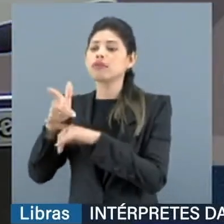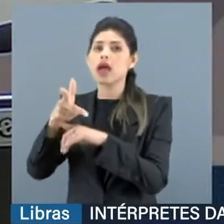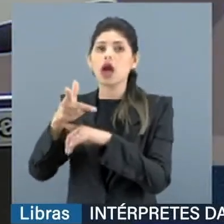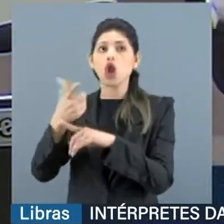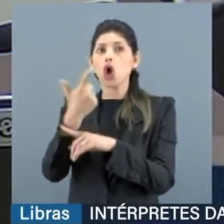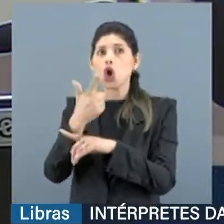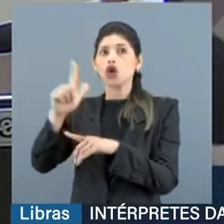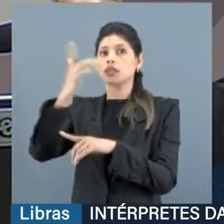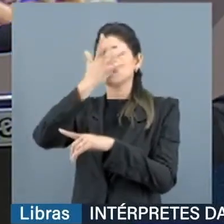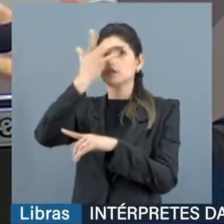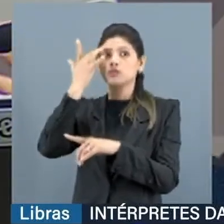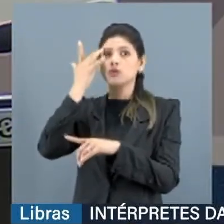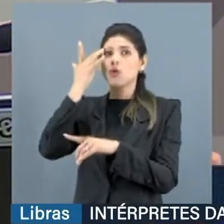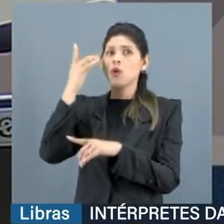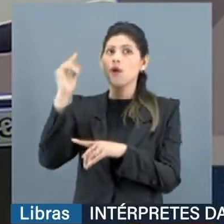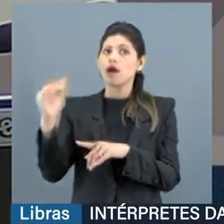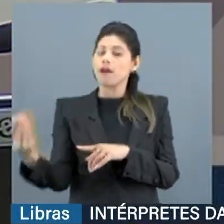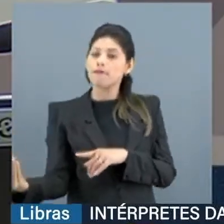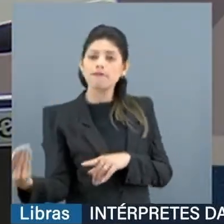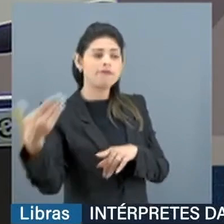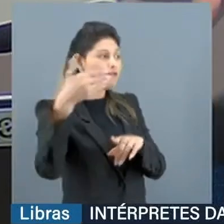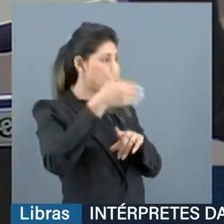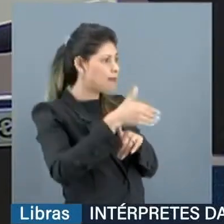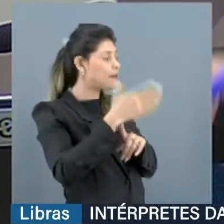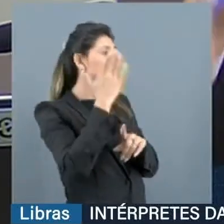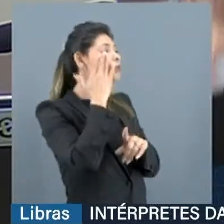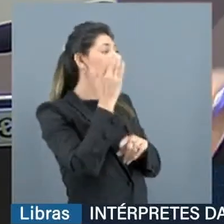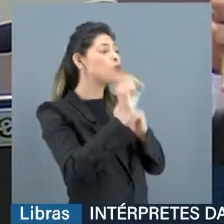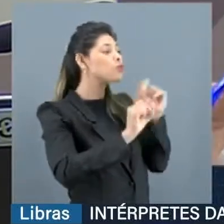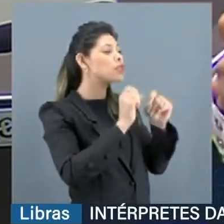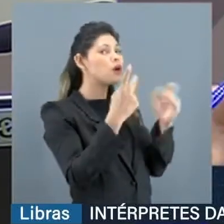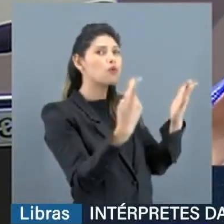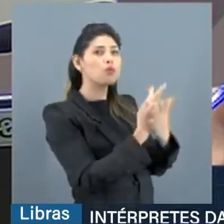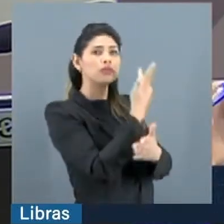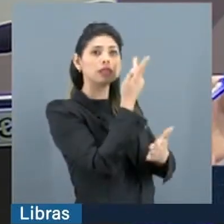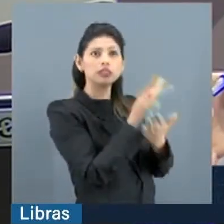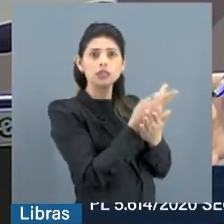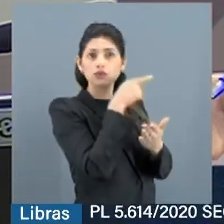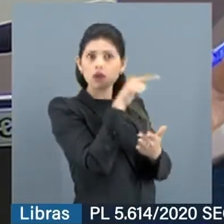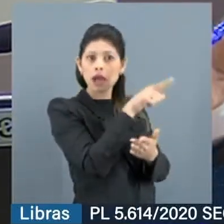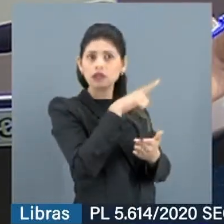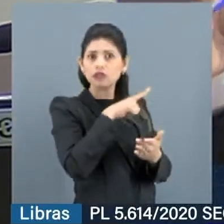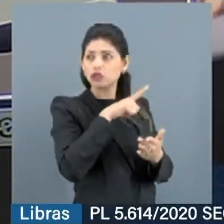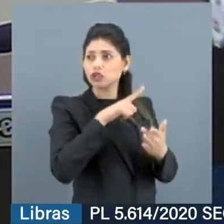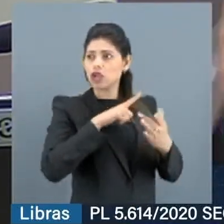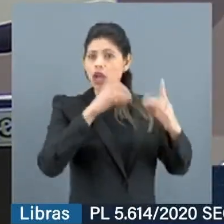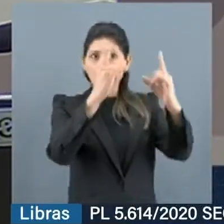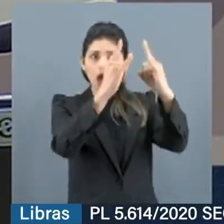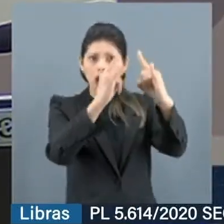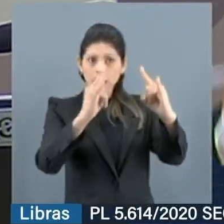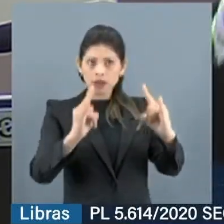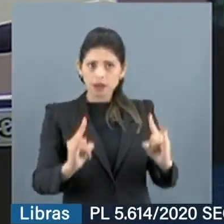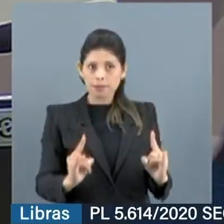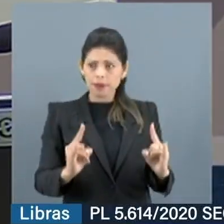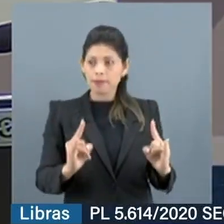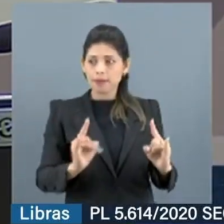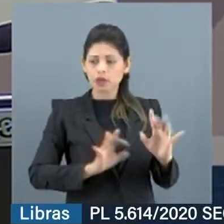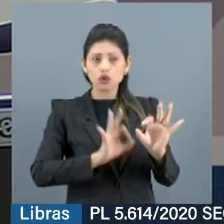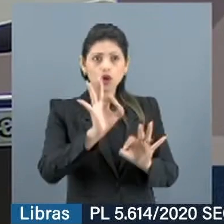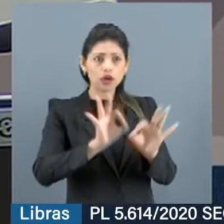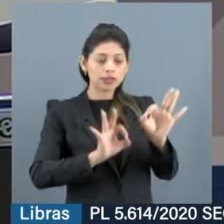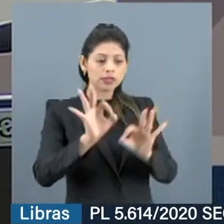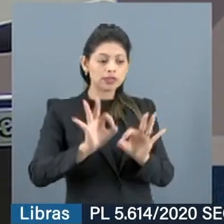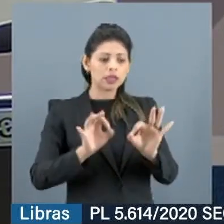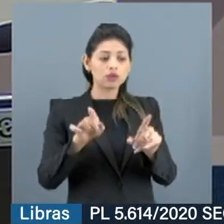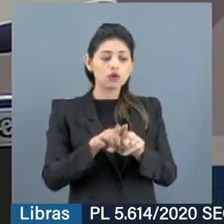vai vir para saber o que está acontecendo lá. Lá estava um acampamento montado com armas, munição de